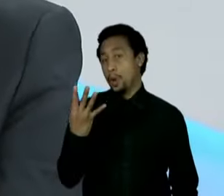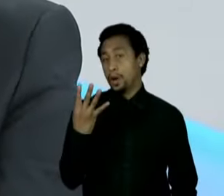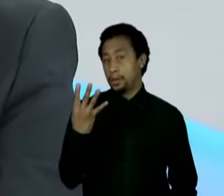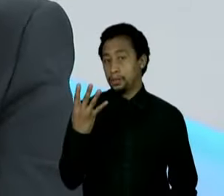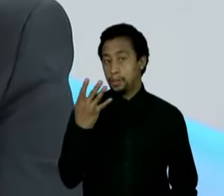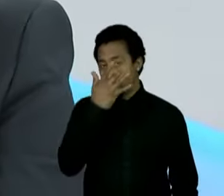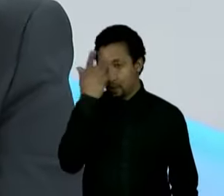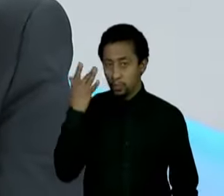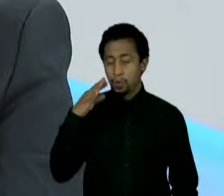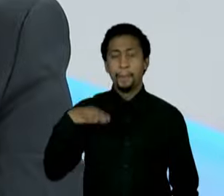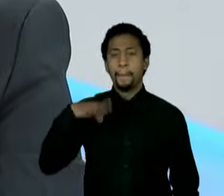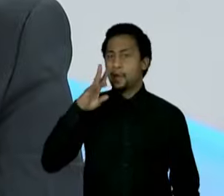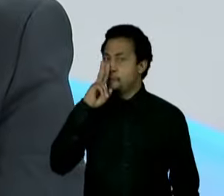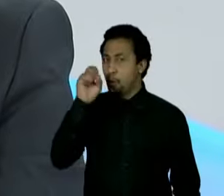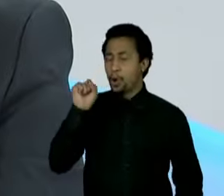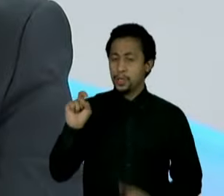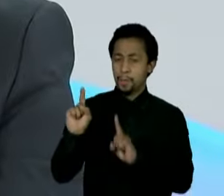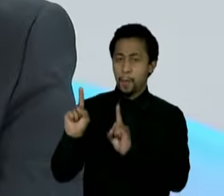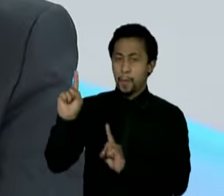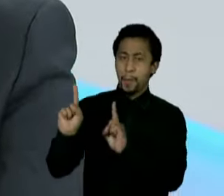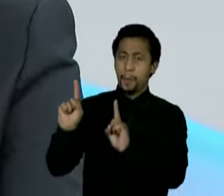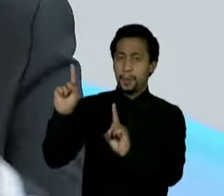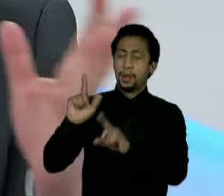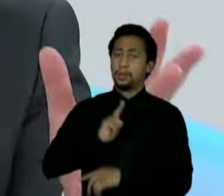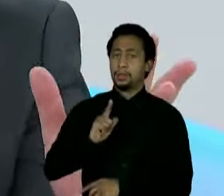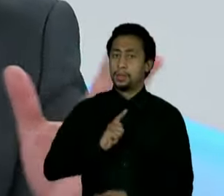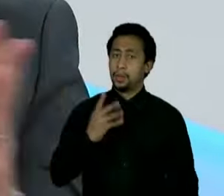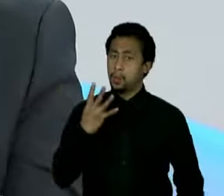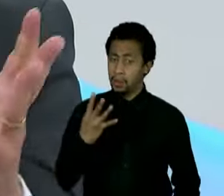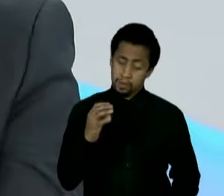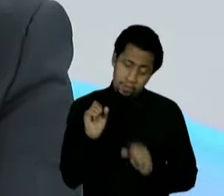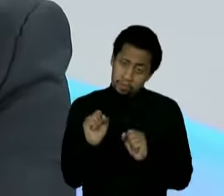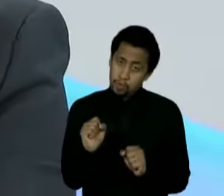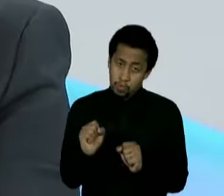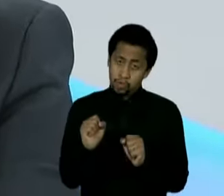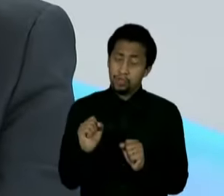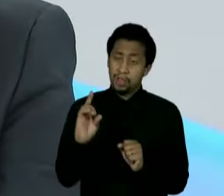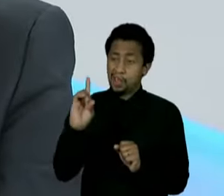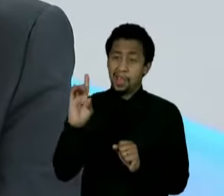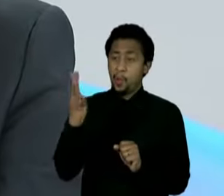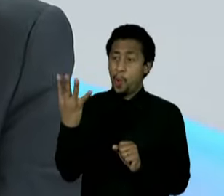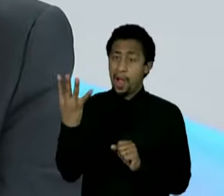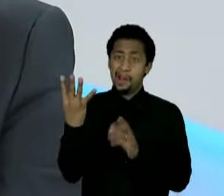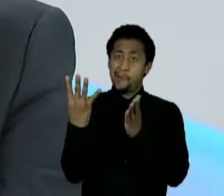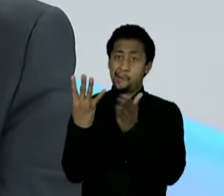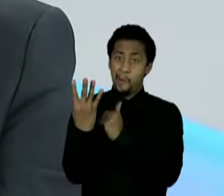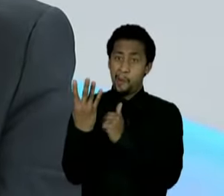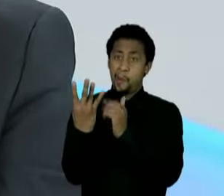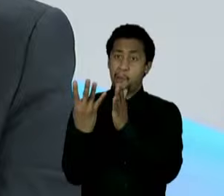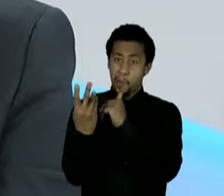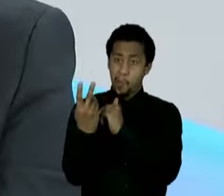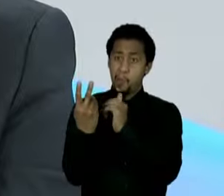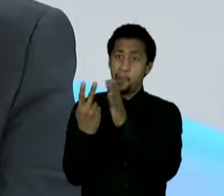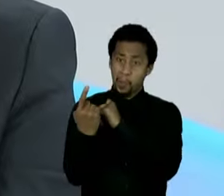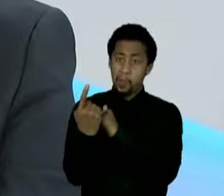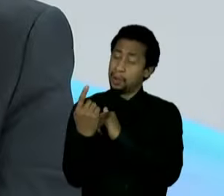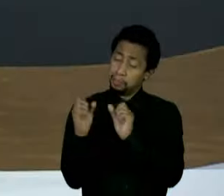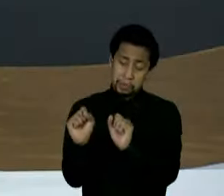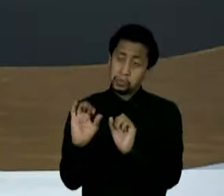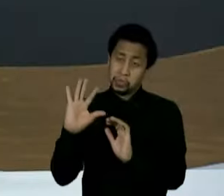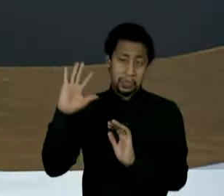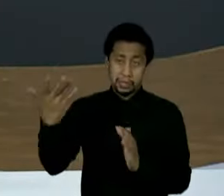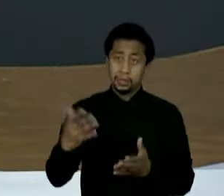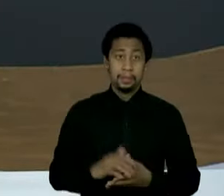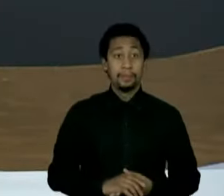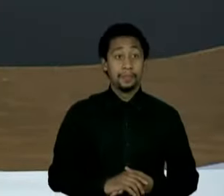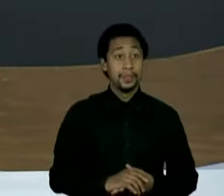os mais competitivos e daqui até lá ainda podemos tirar outros para a disputa, sempre faz parte da história da campanha. Não, o senhor disse, a